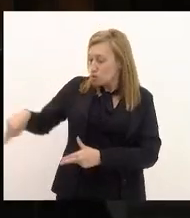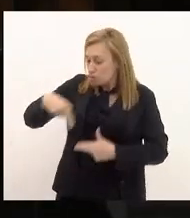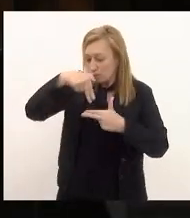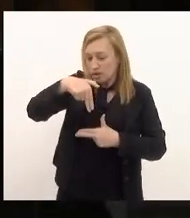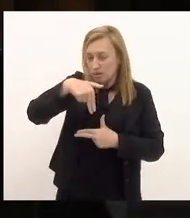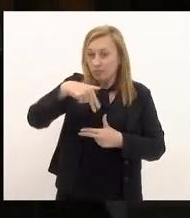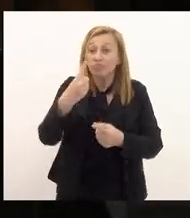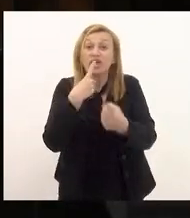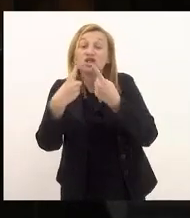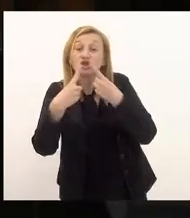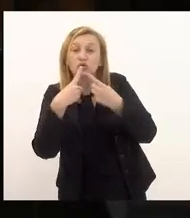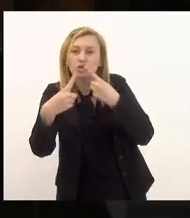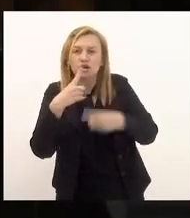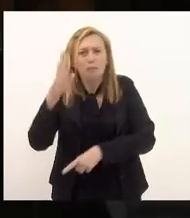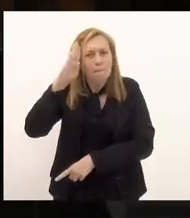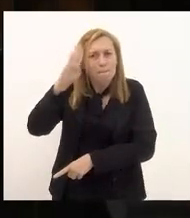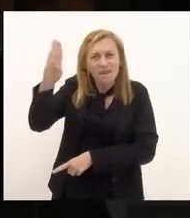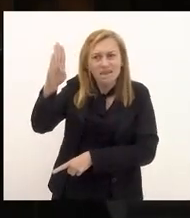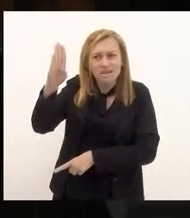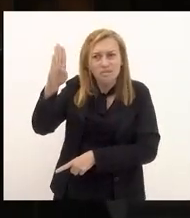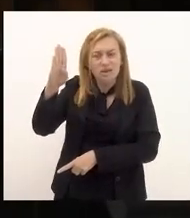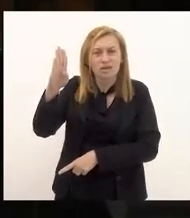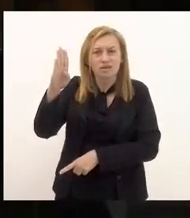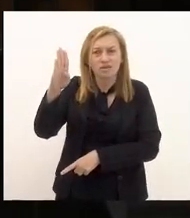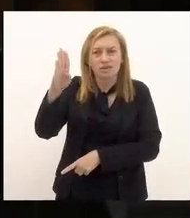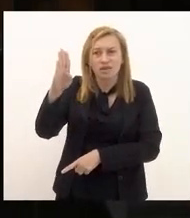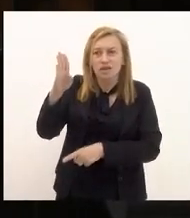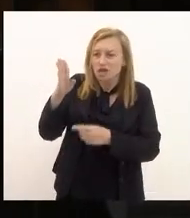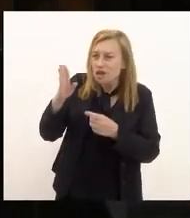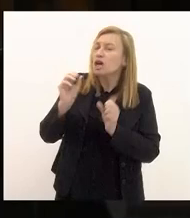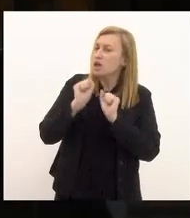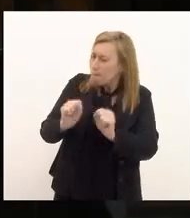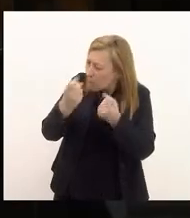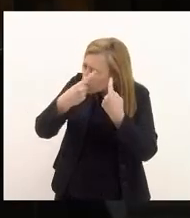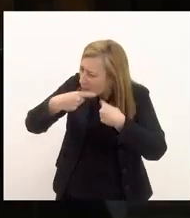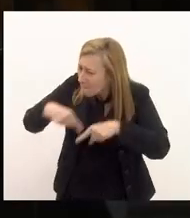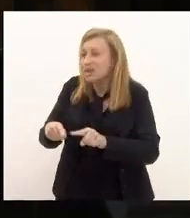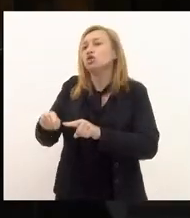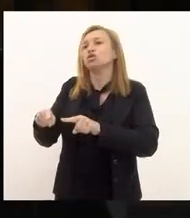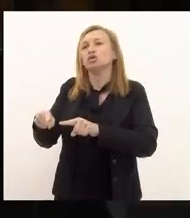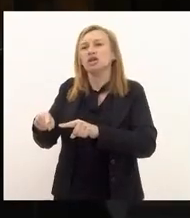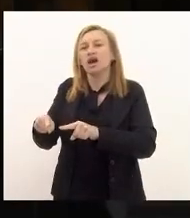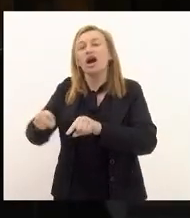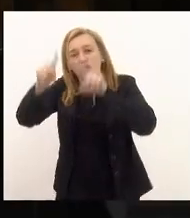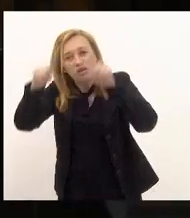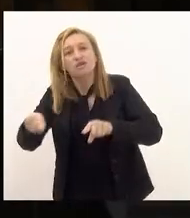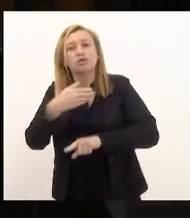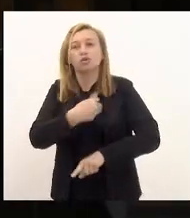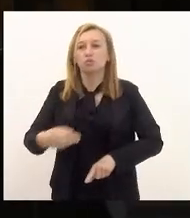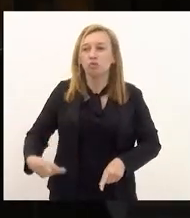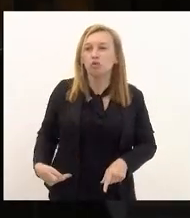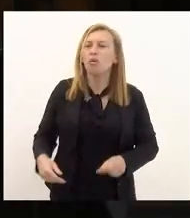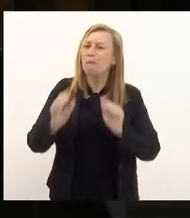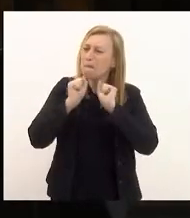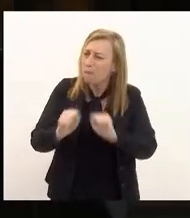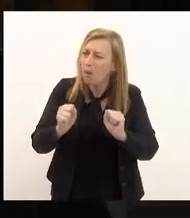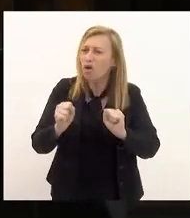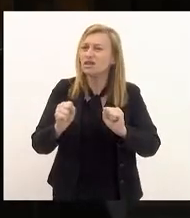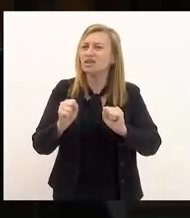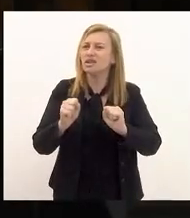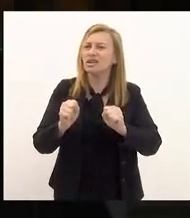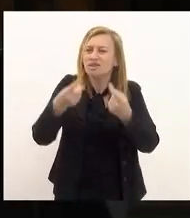meio às discussões fundamentais que vão afetar que podem afetar o servidor público que podem